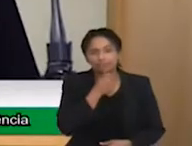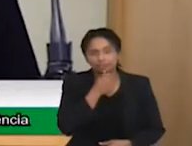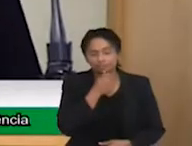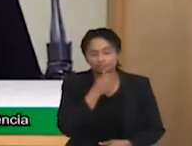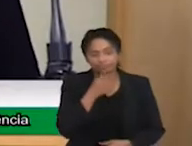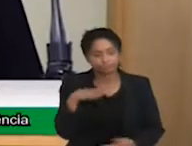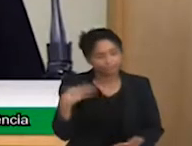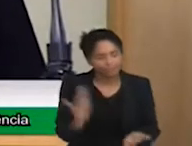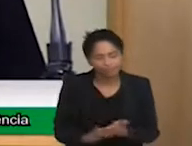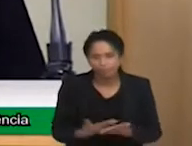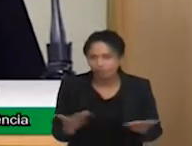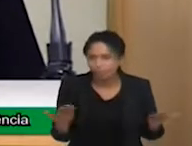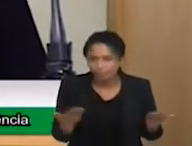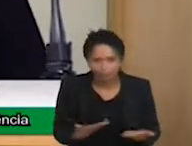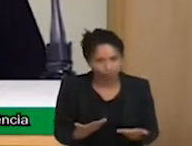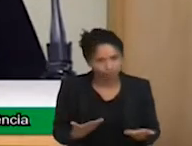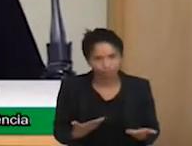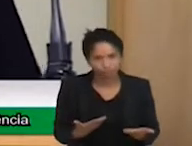sem ler.